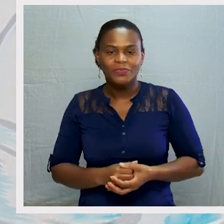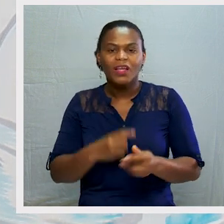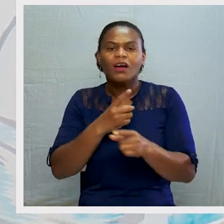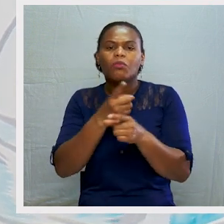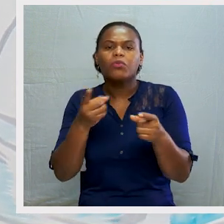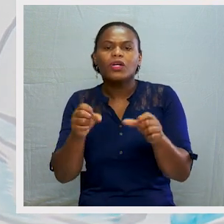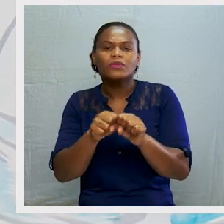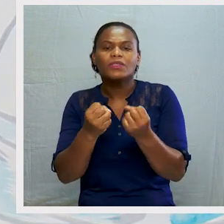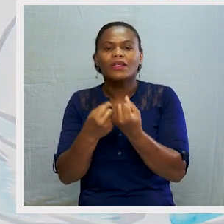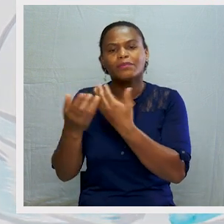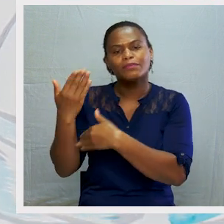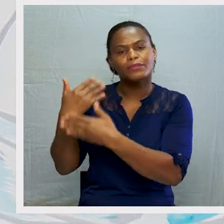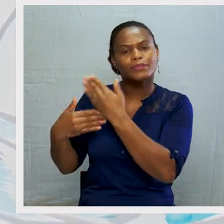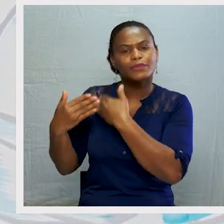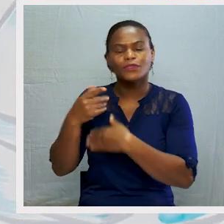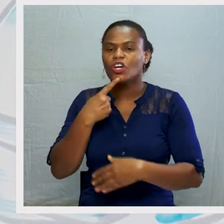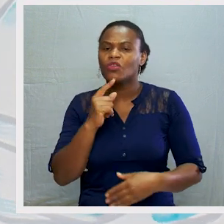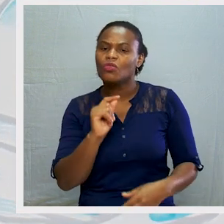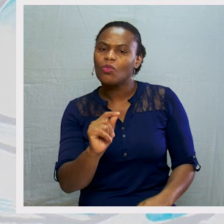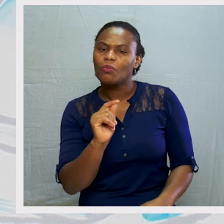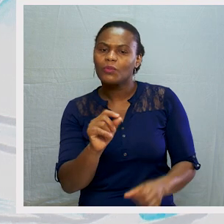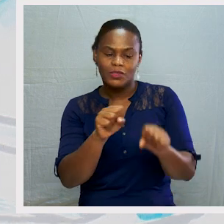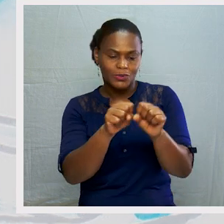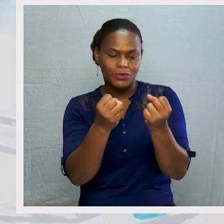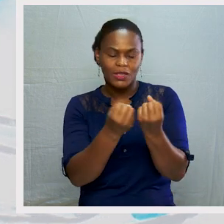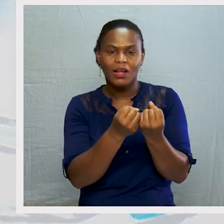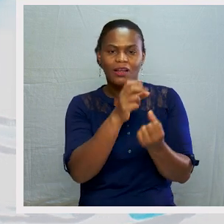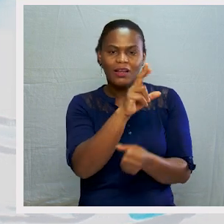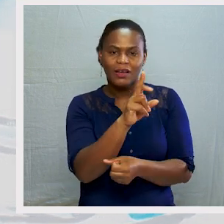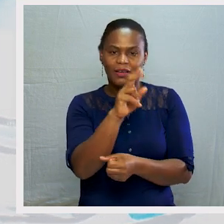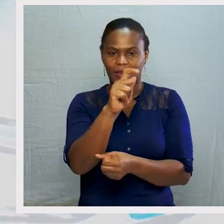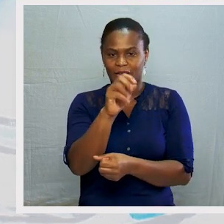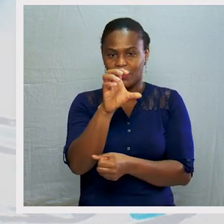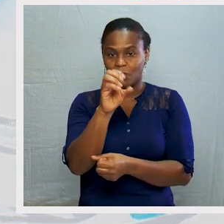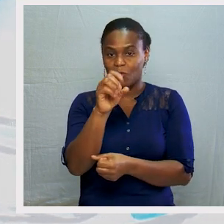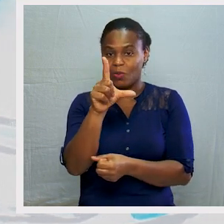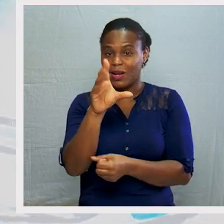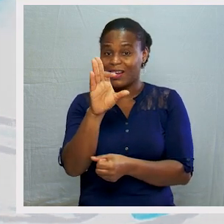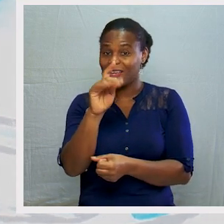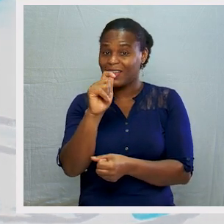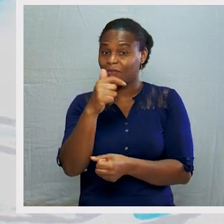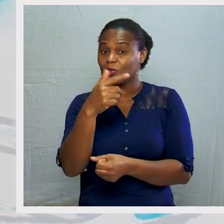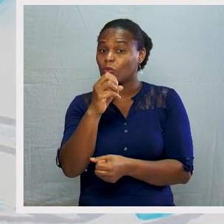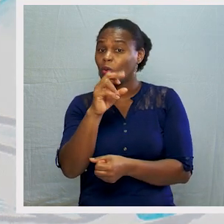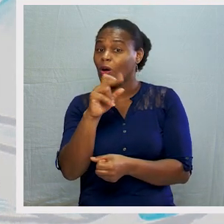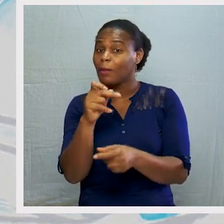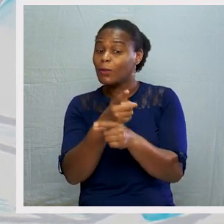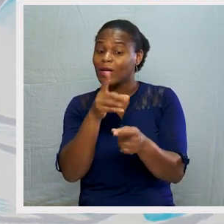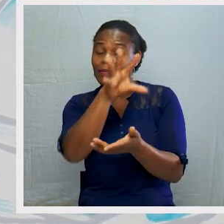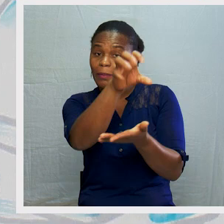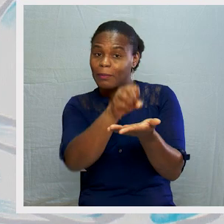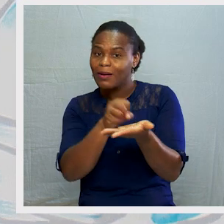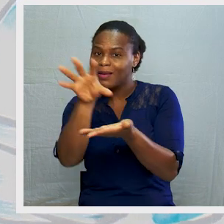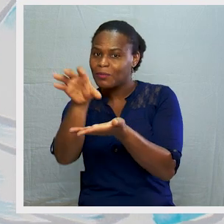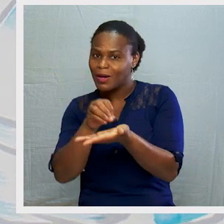Por que é a sociedade no passado era chamada de sociedade recoletora? Muito bem. Já